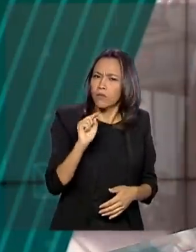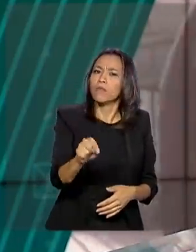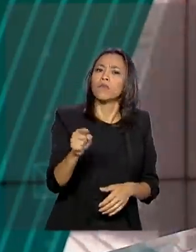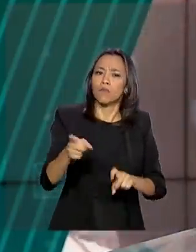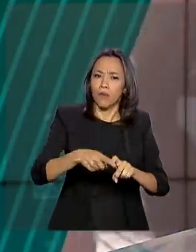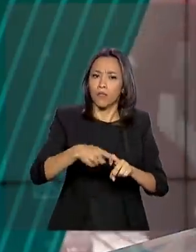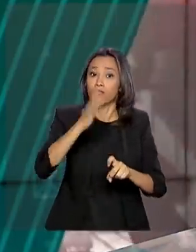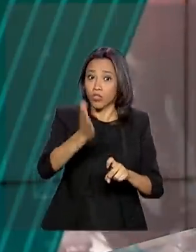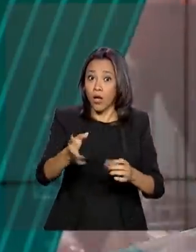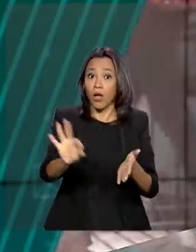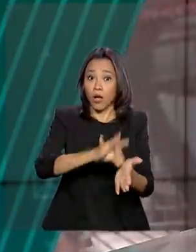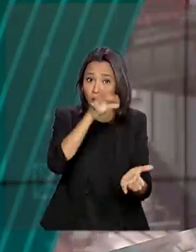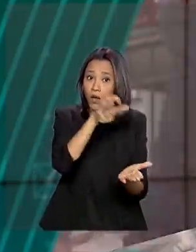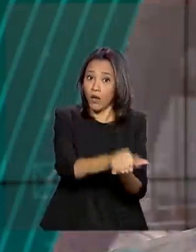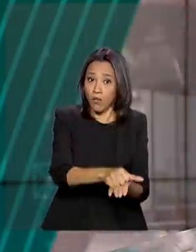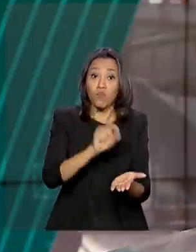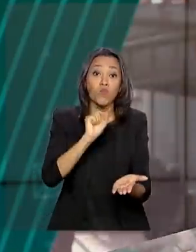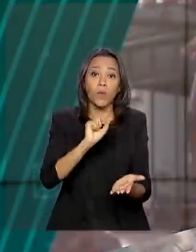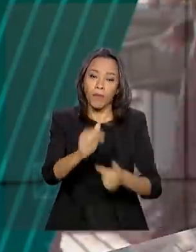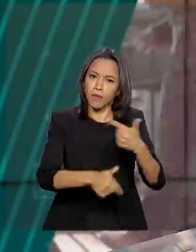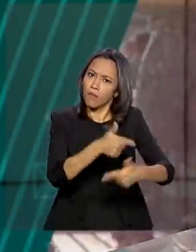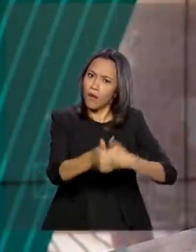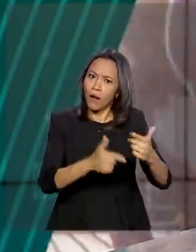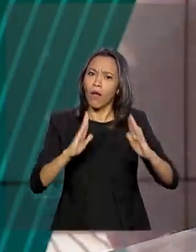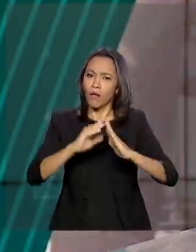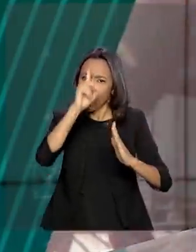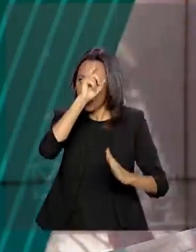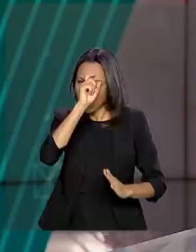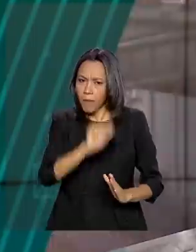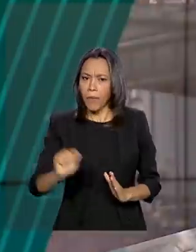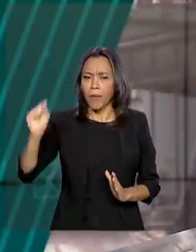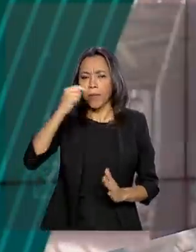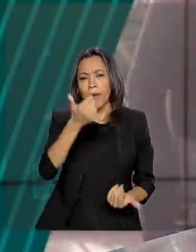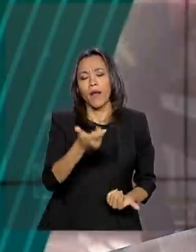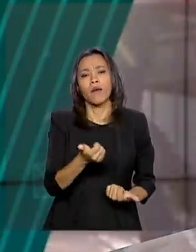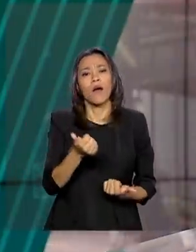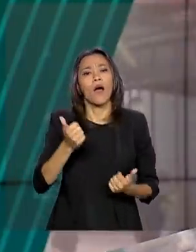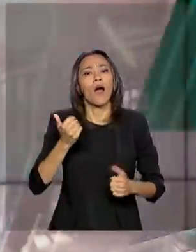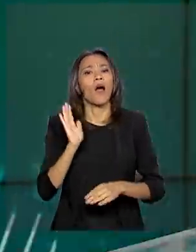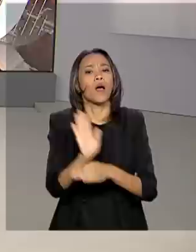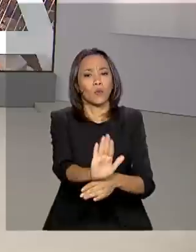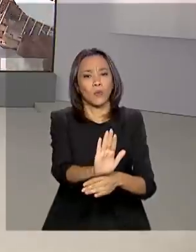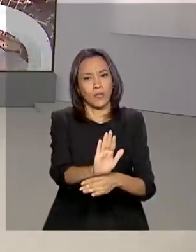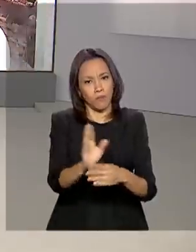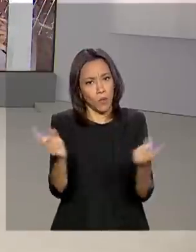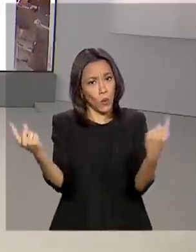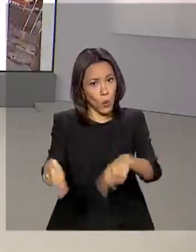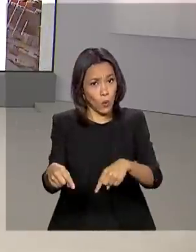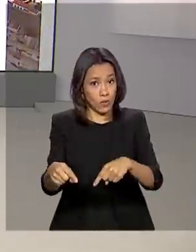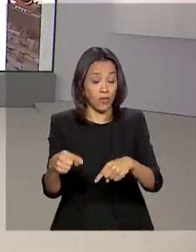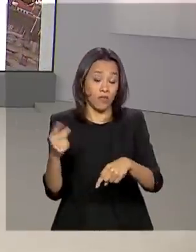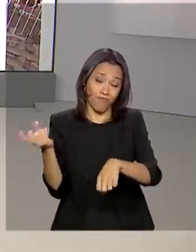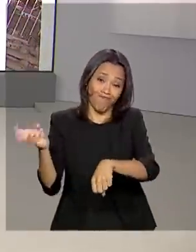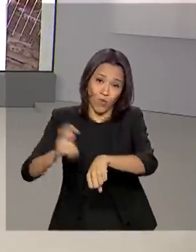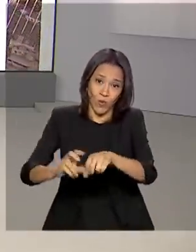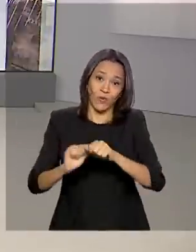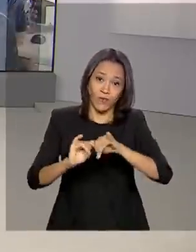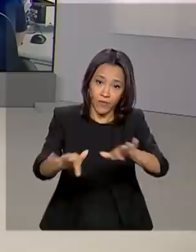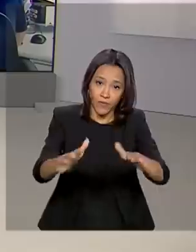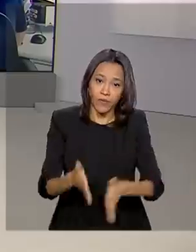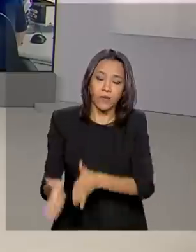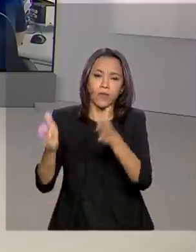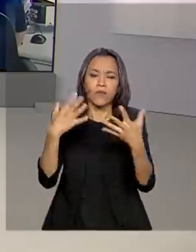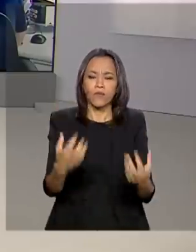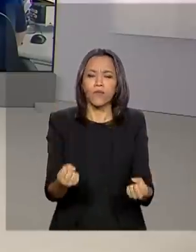inscreveram para trabalhar nos postos de saúde para ajudar no enfrentamento ao novo coronavírus. Vamos ao Rio de Janeiro. A Alessandra